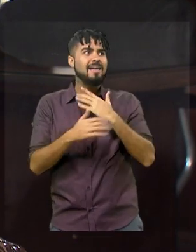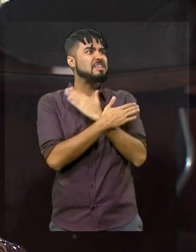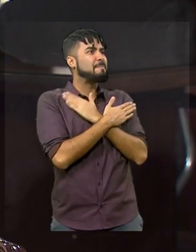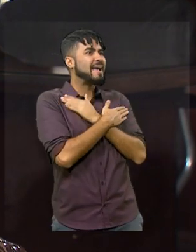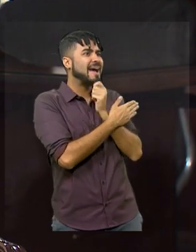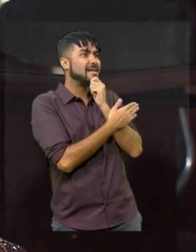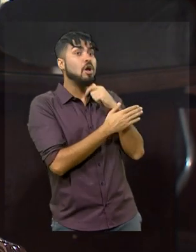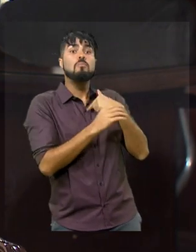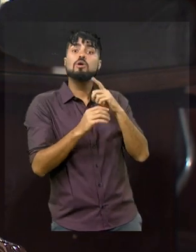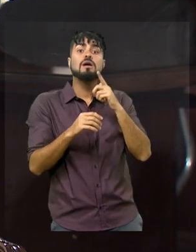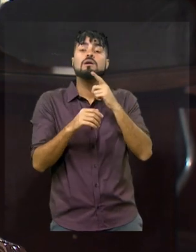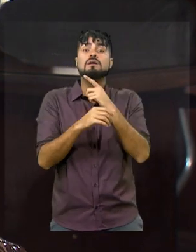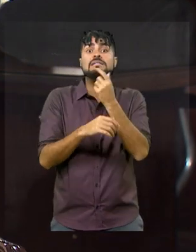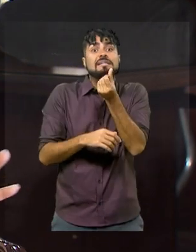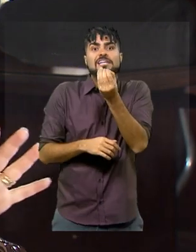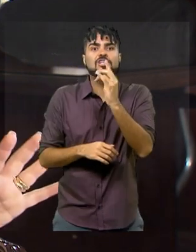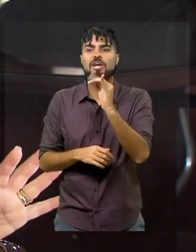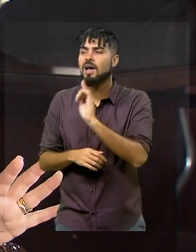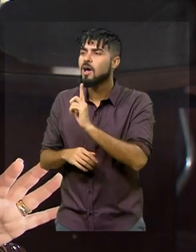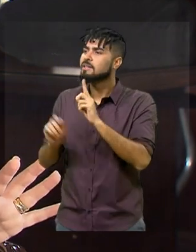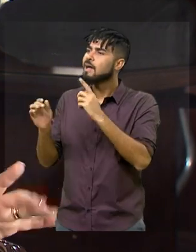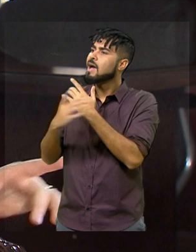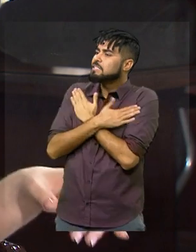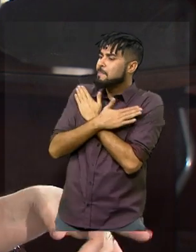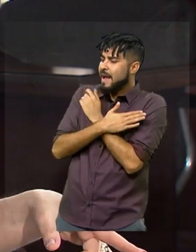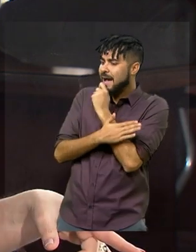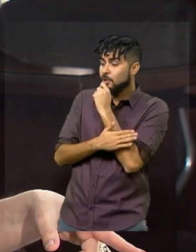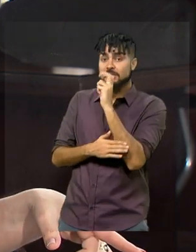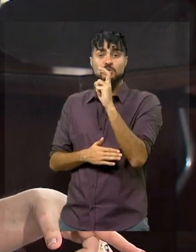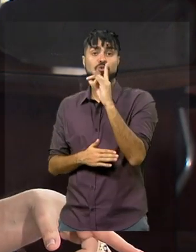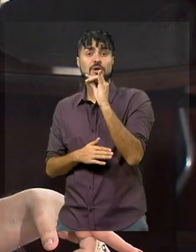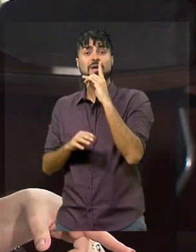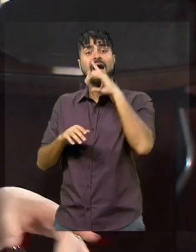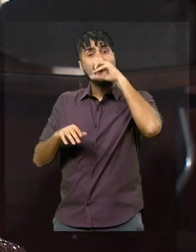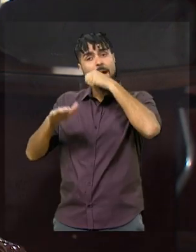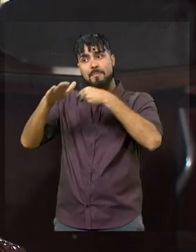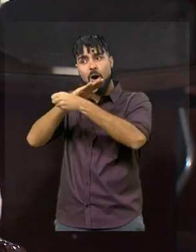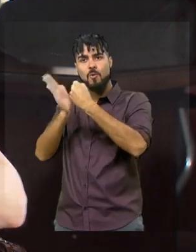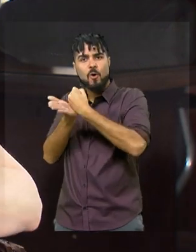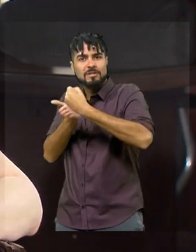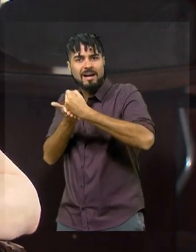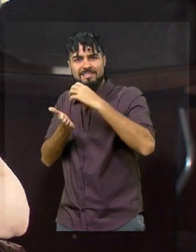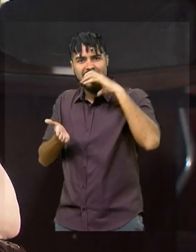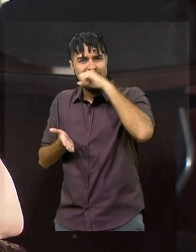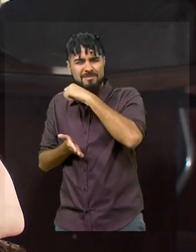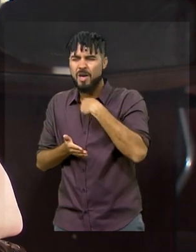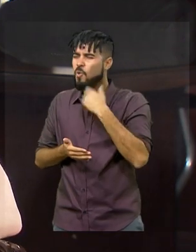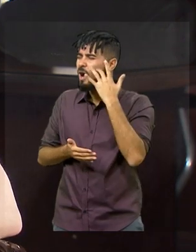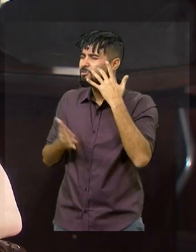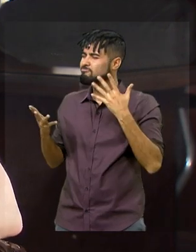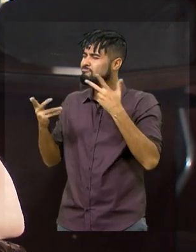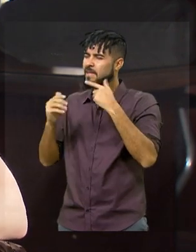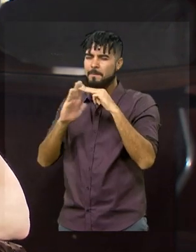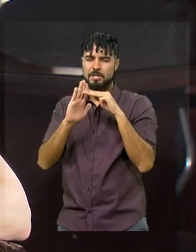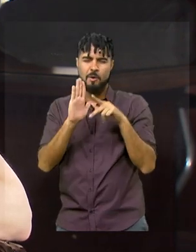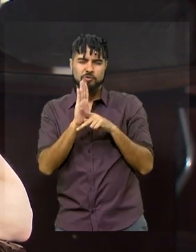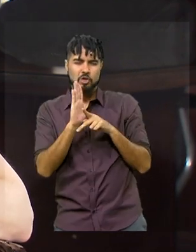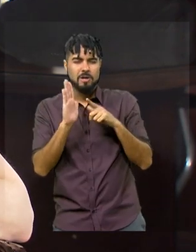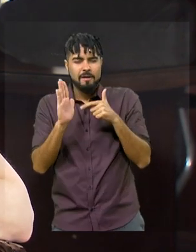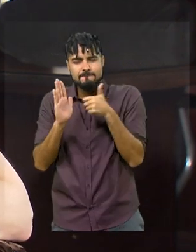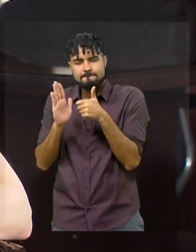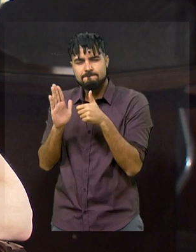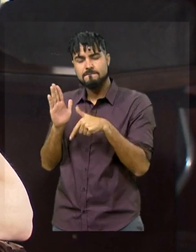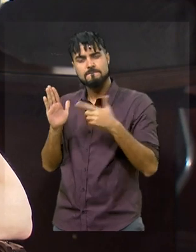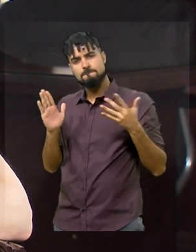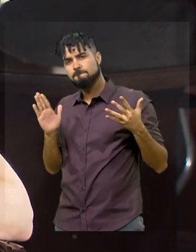desempregado não vai ficar desempregado em 60 dias, ele vai ficar desempregado em só cinco, porque ele vai ser contratado imediatamente. Eu acho fantástica essa medida provisória, ela é